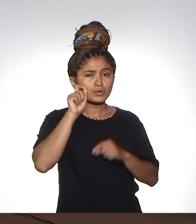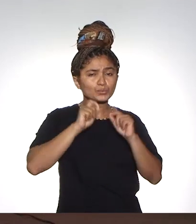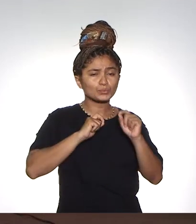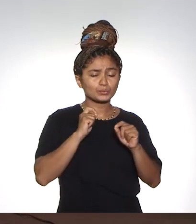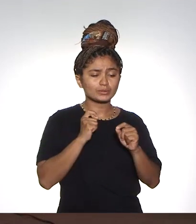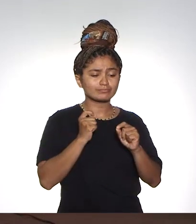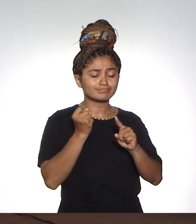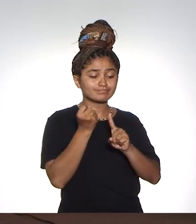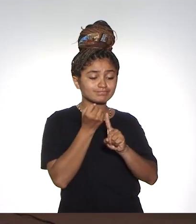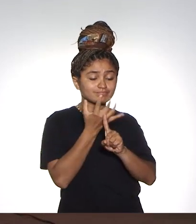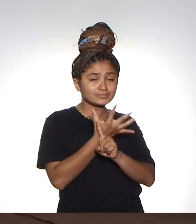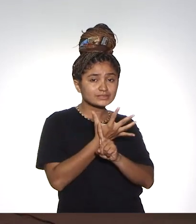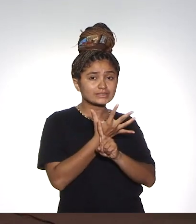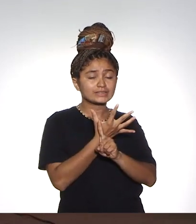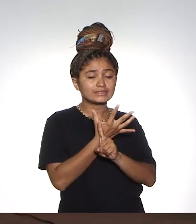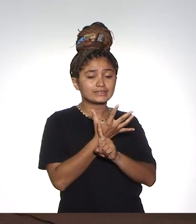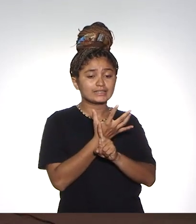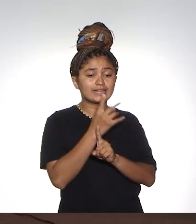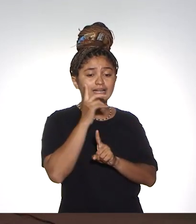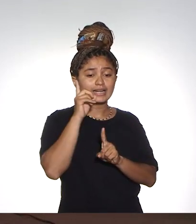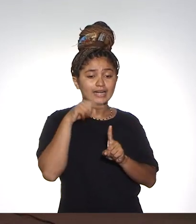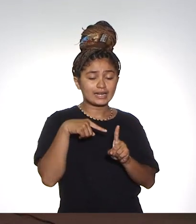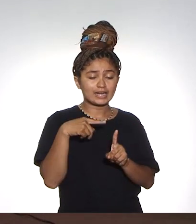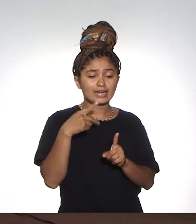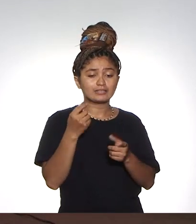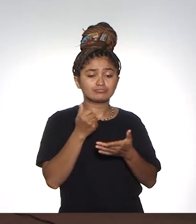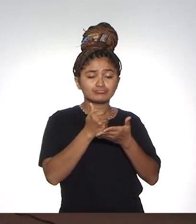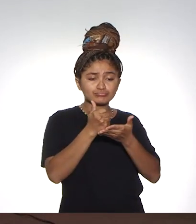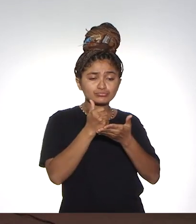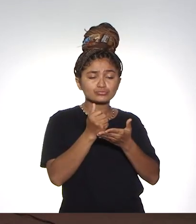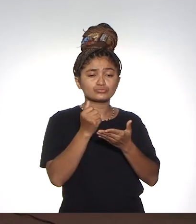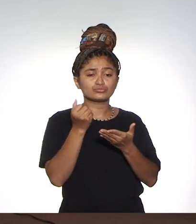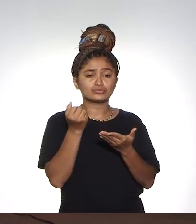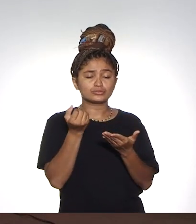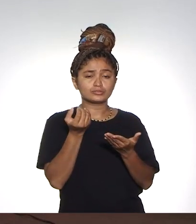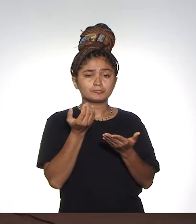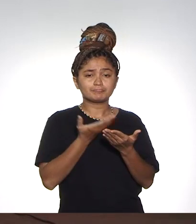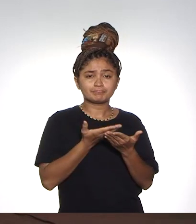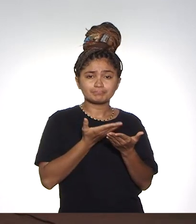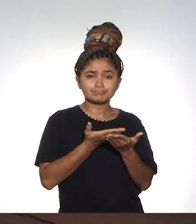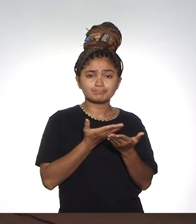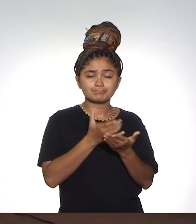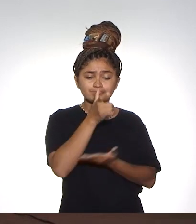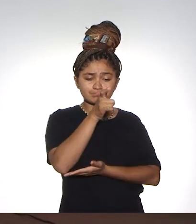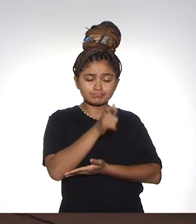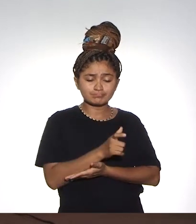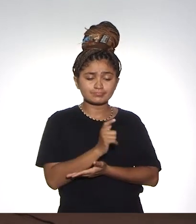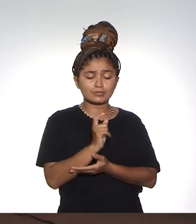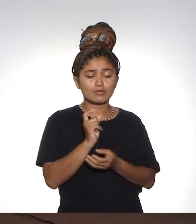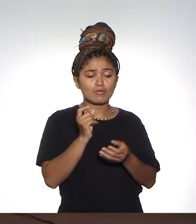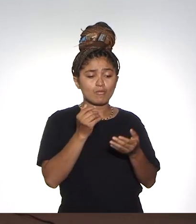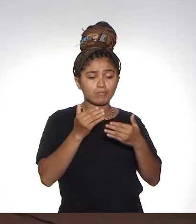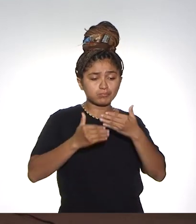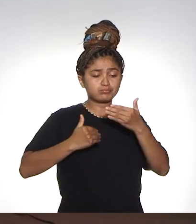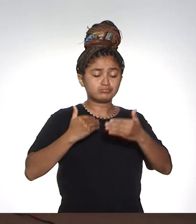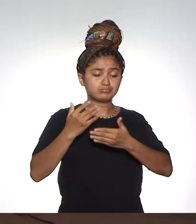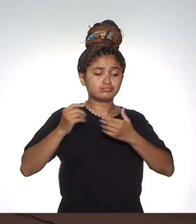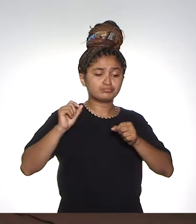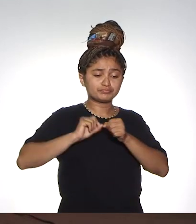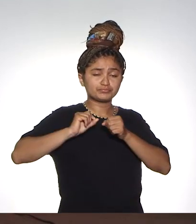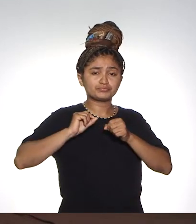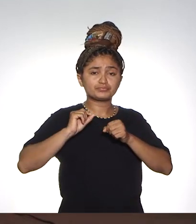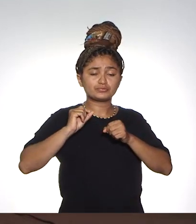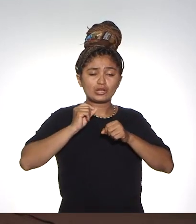a nossa Proreitoria de Extensão também é a Proreitoria da Assistência Estudantil. Então, no processo de